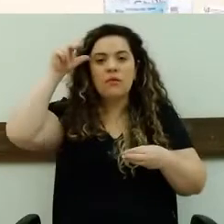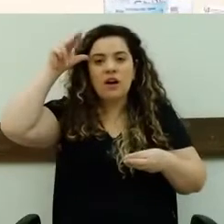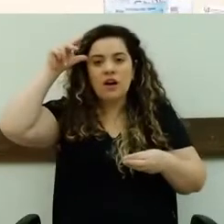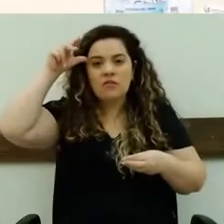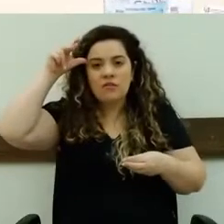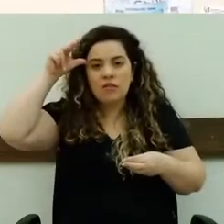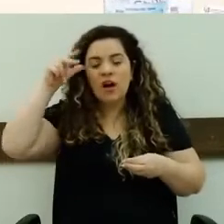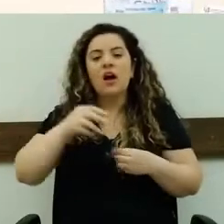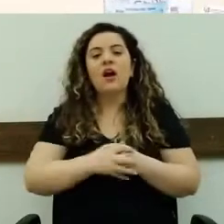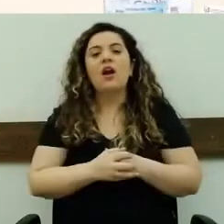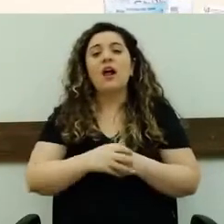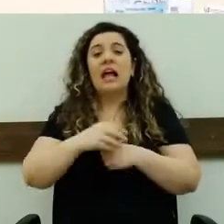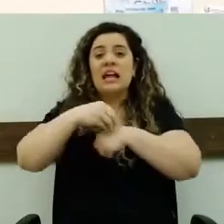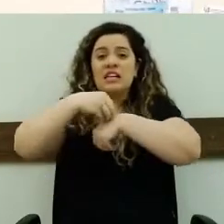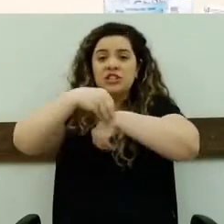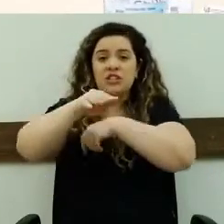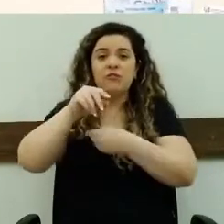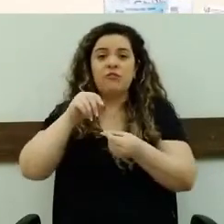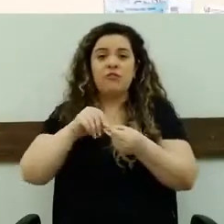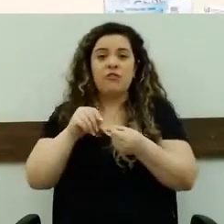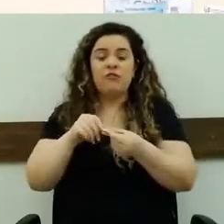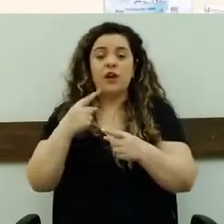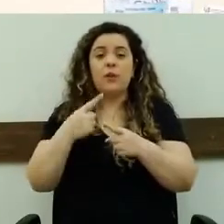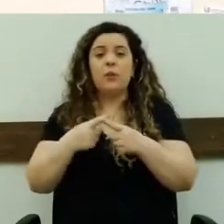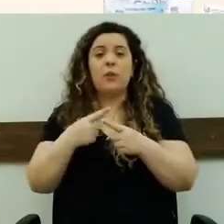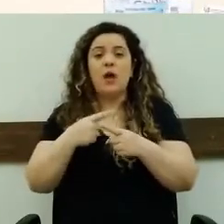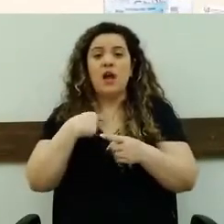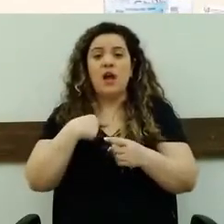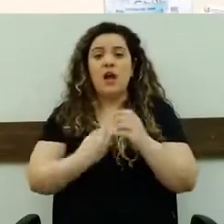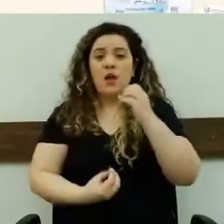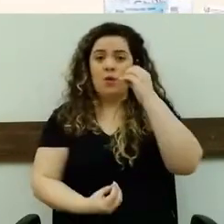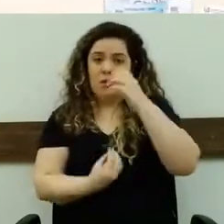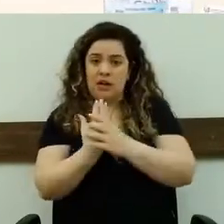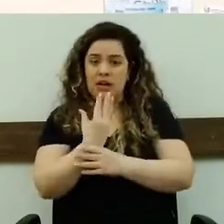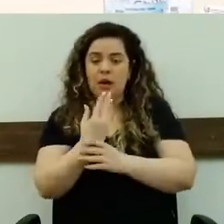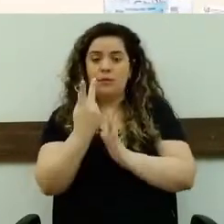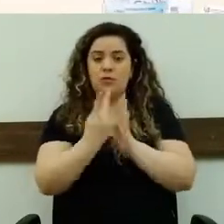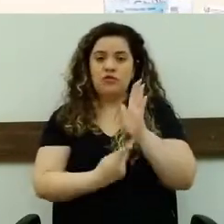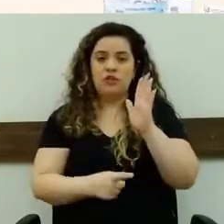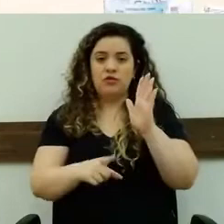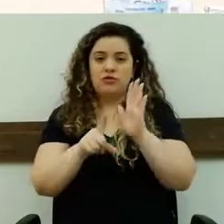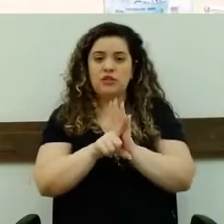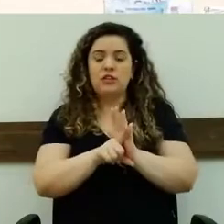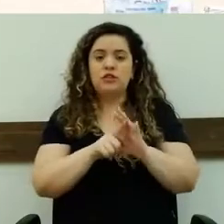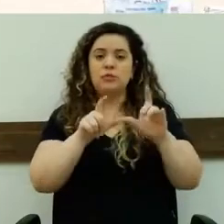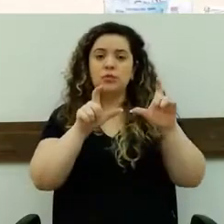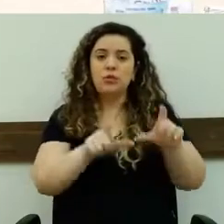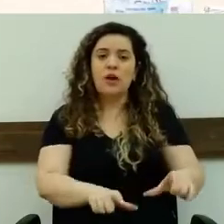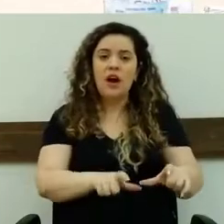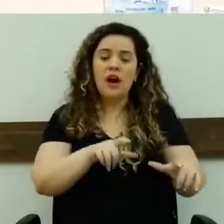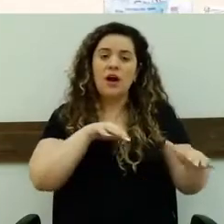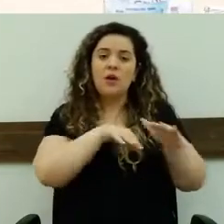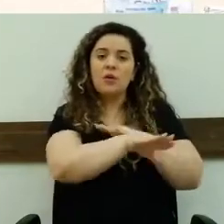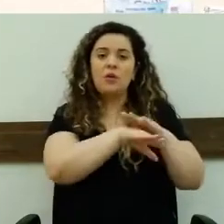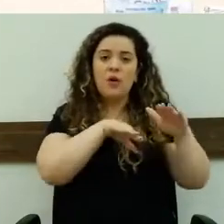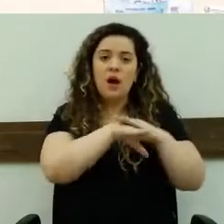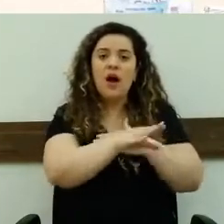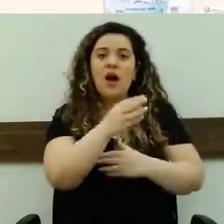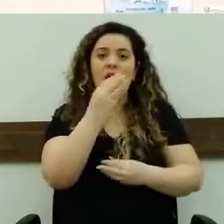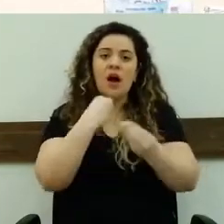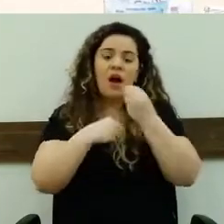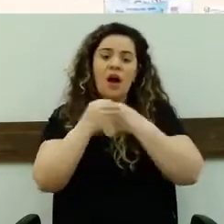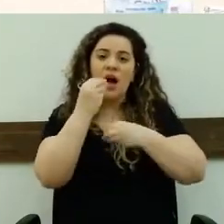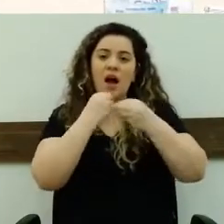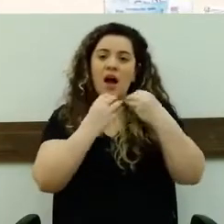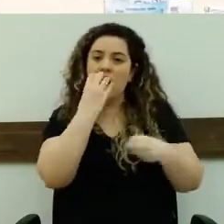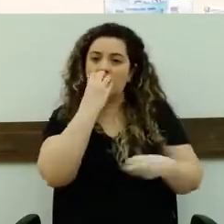Essa indicação foi feita que eu criei um projeto de lei sobre o banco de ração, que seria mais para estar já adiantando esse